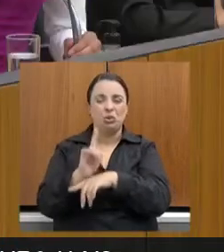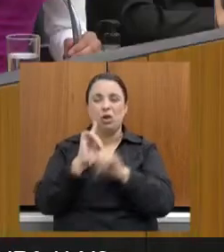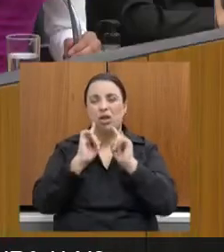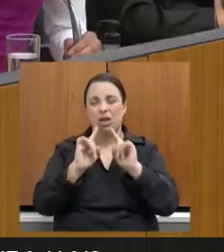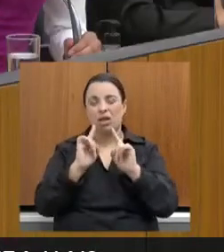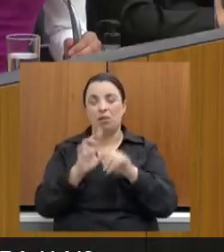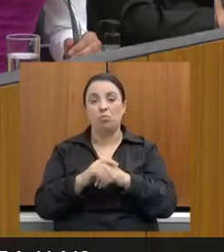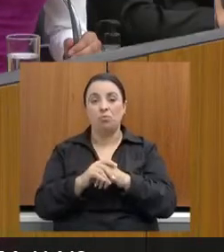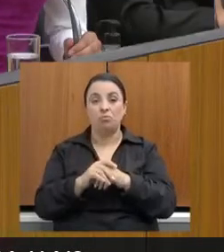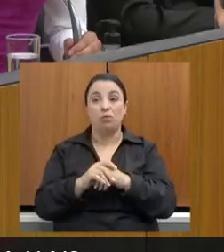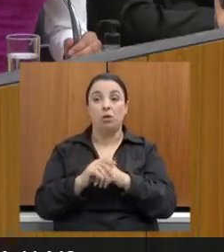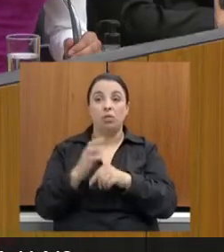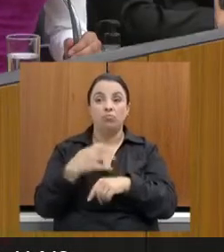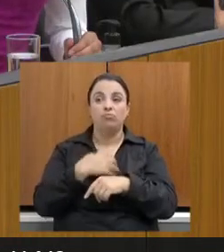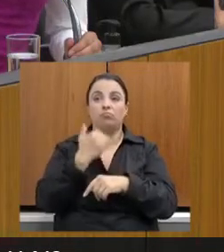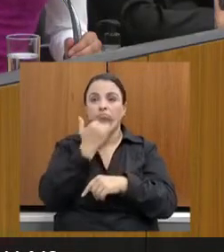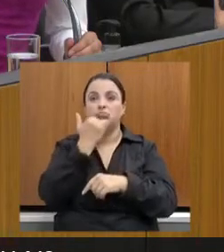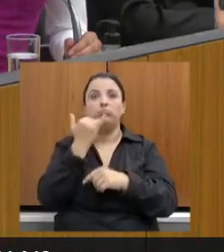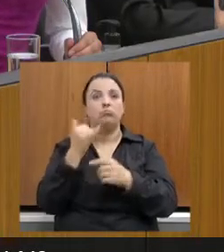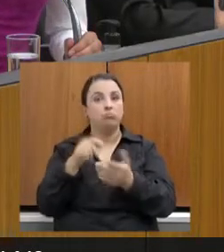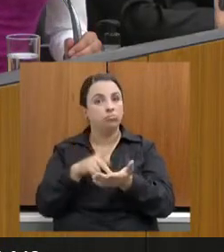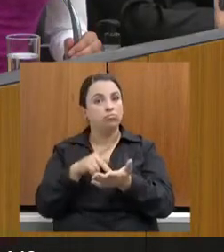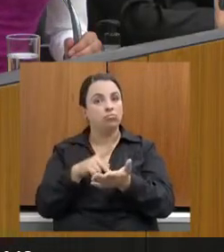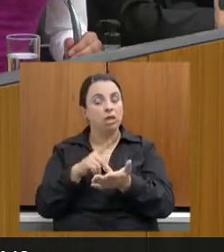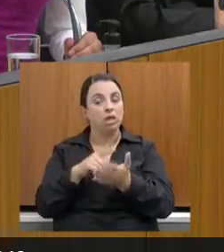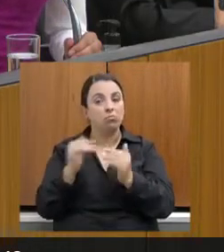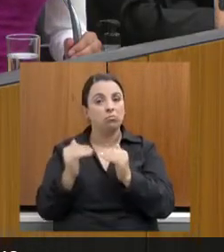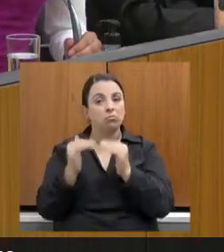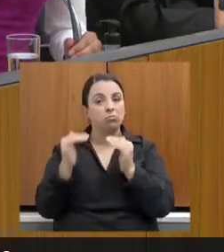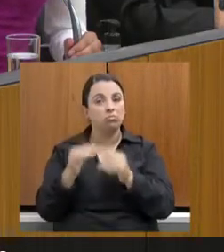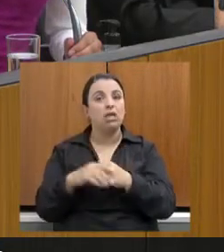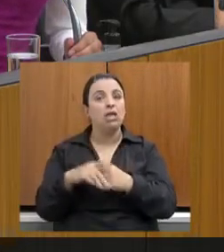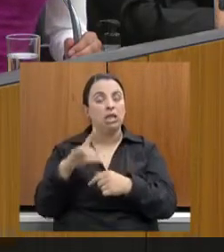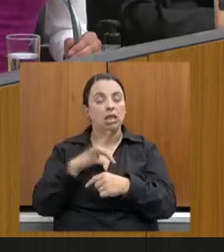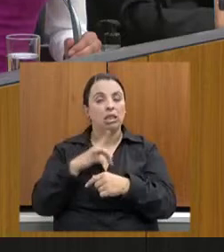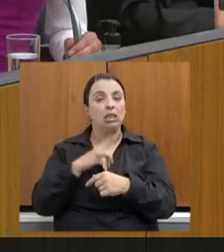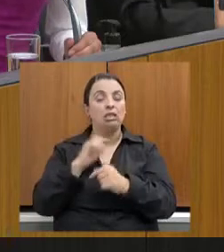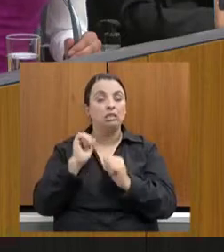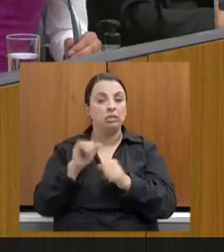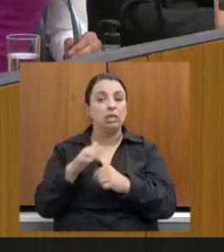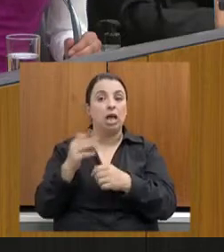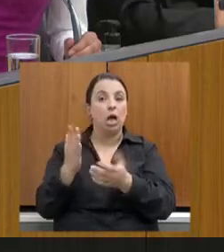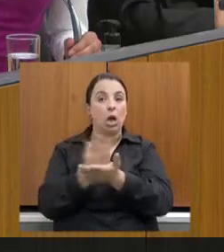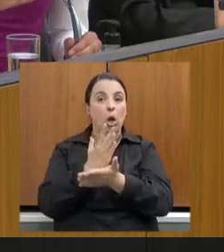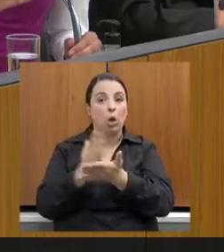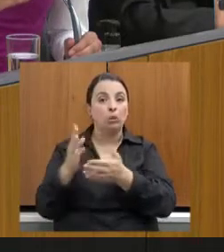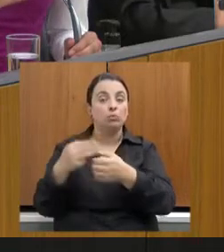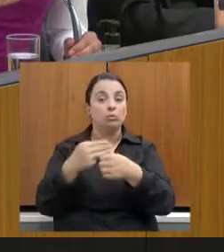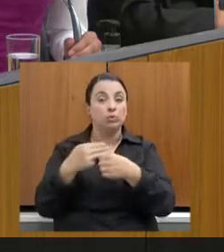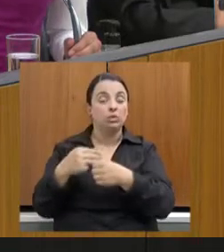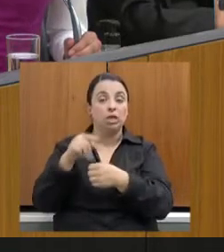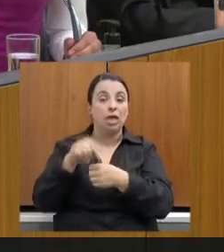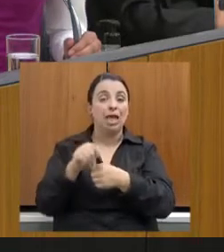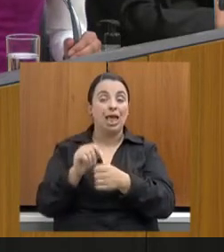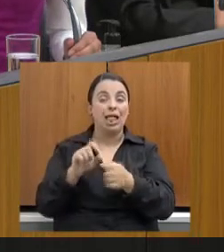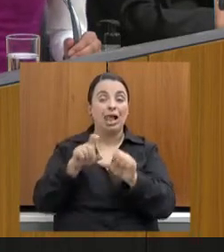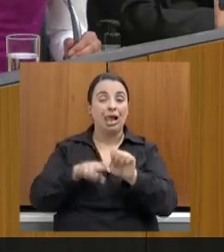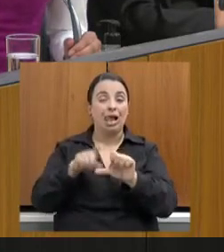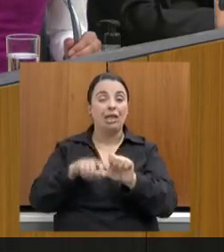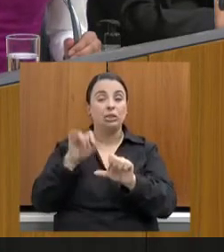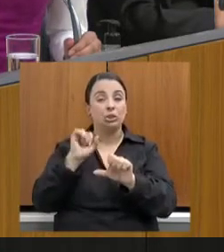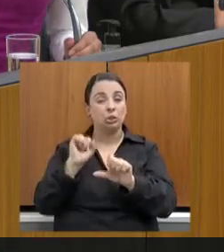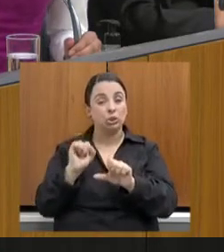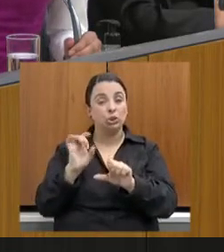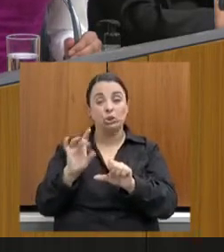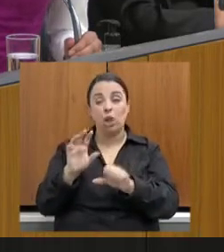nosso entendimento, e, de fato, existe, sim, essa grande parcela dos municípios que dependem exclusivamente do ICMS para fomentar as suas